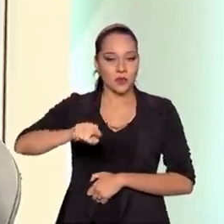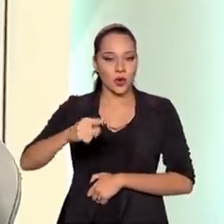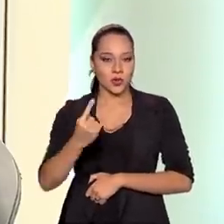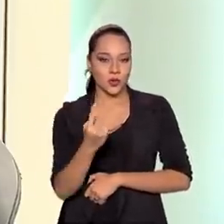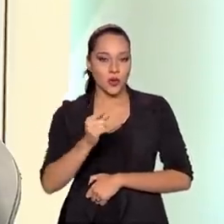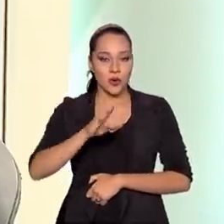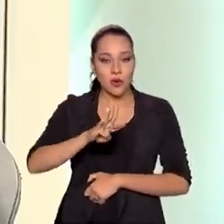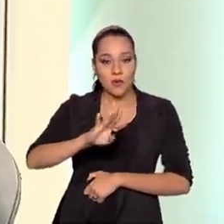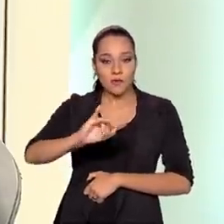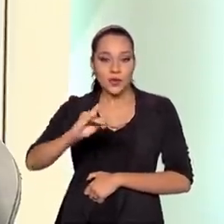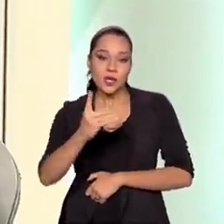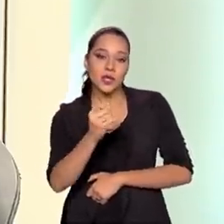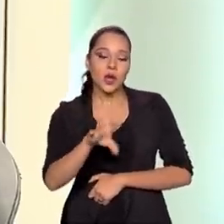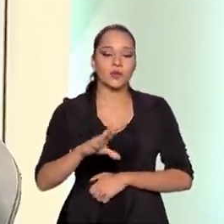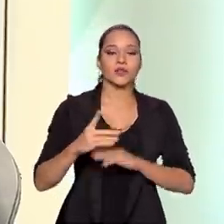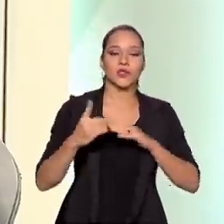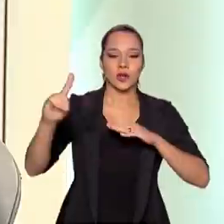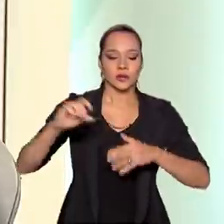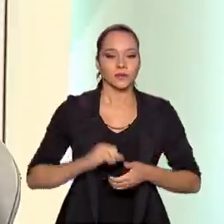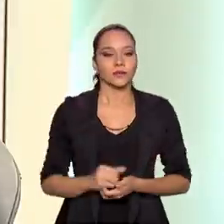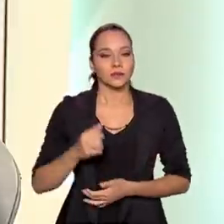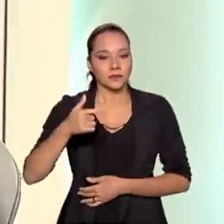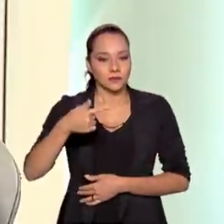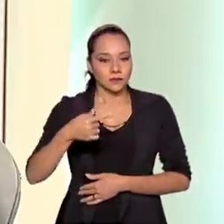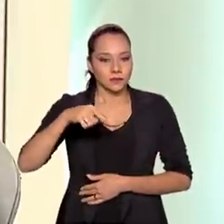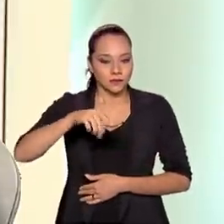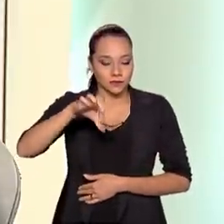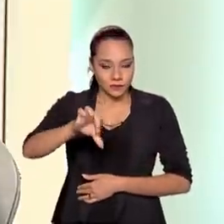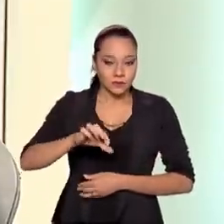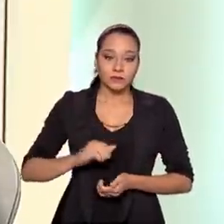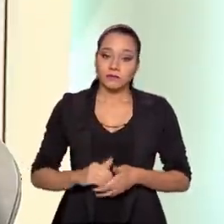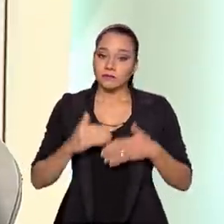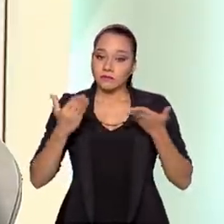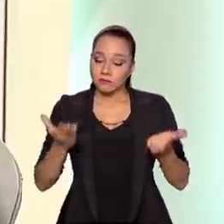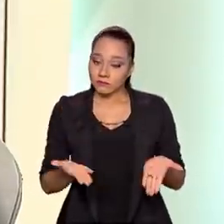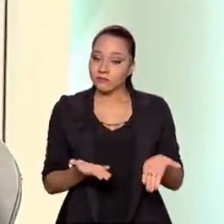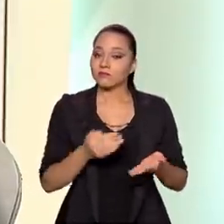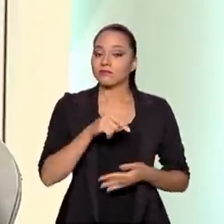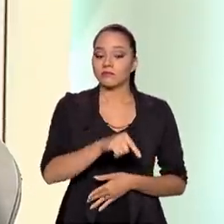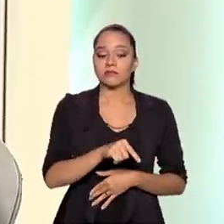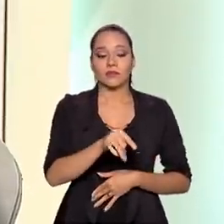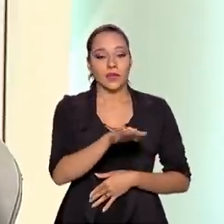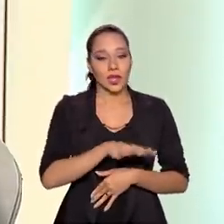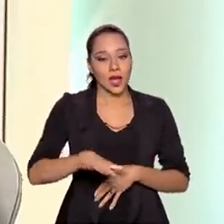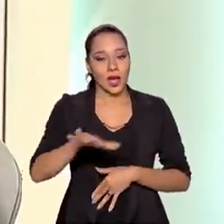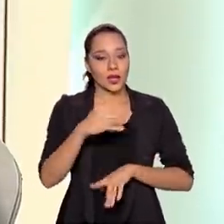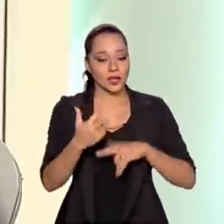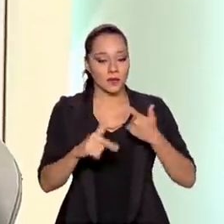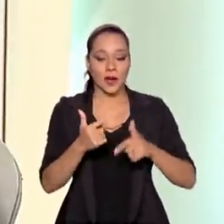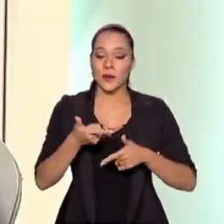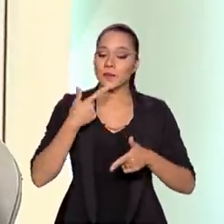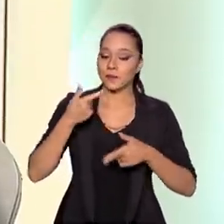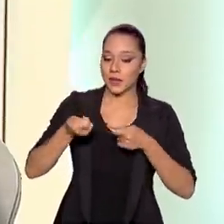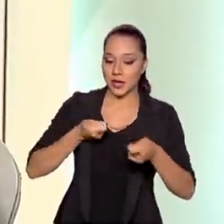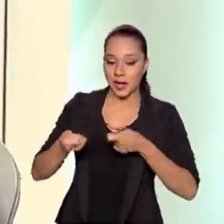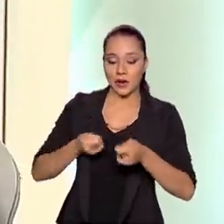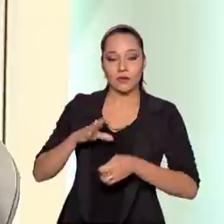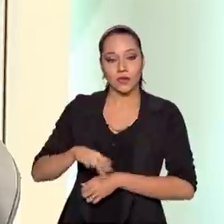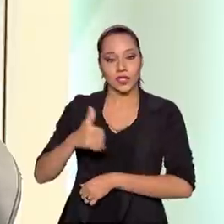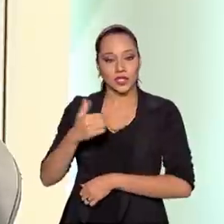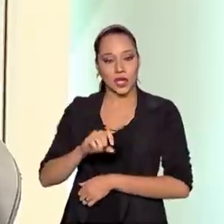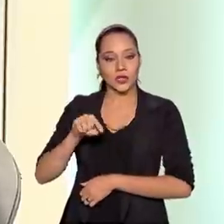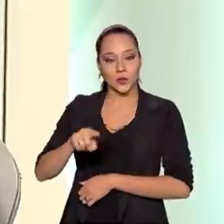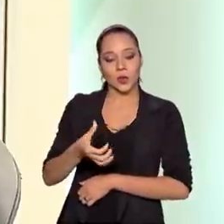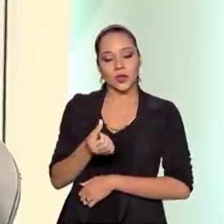bilhão de dólares, 7,9 bilhões de dólares, enquanto que o saldo da atividade mineral foi de 10